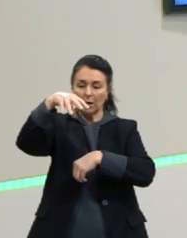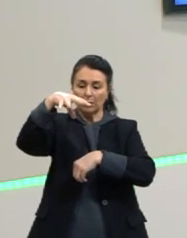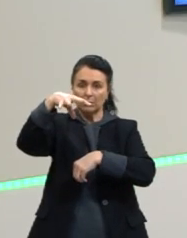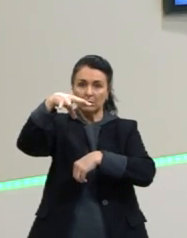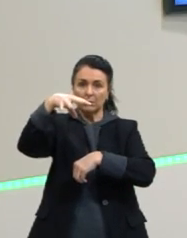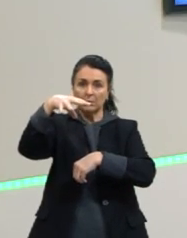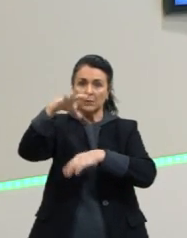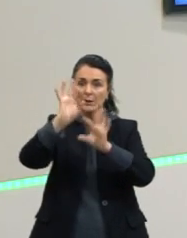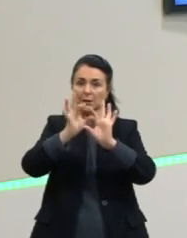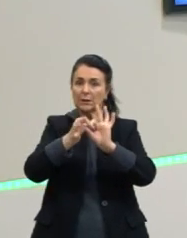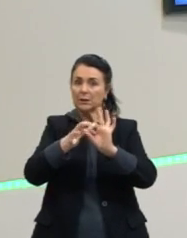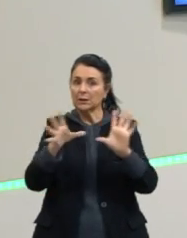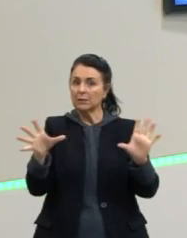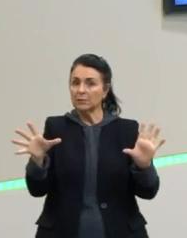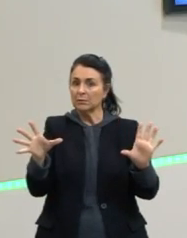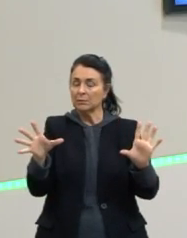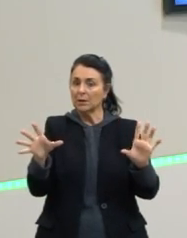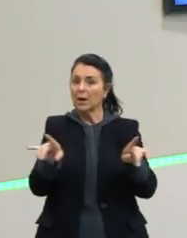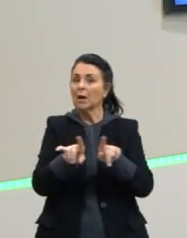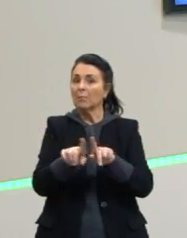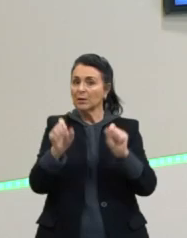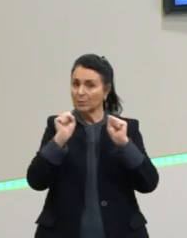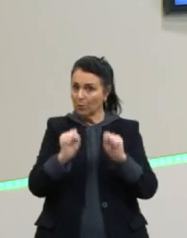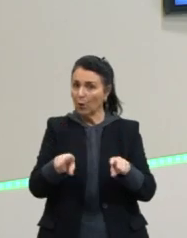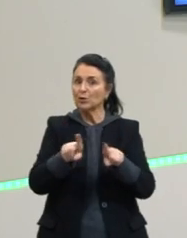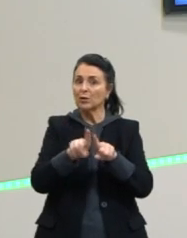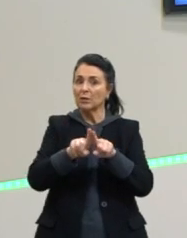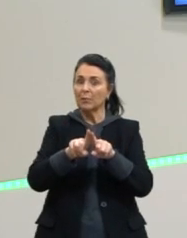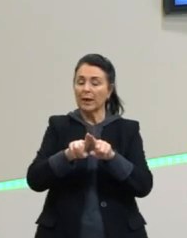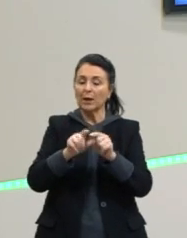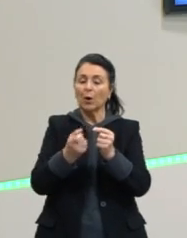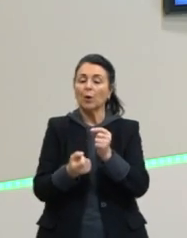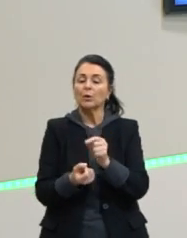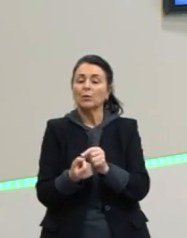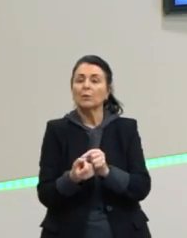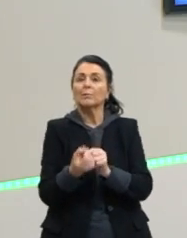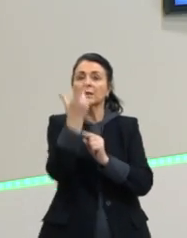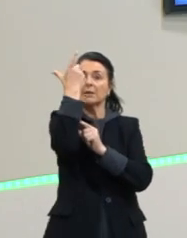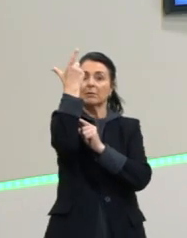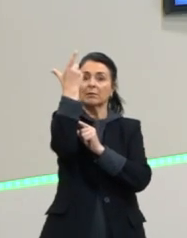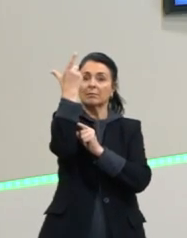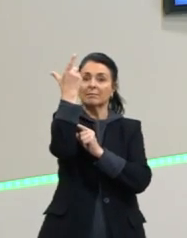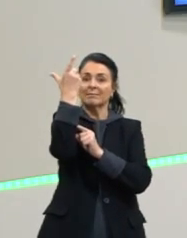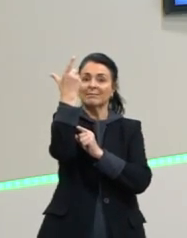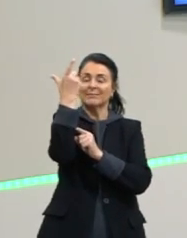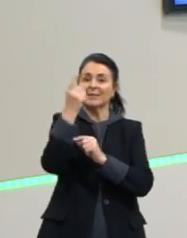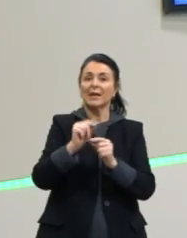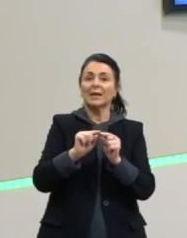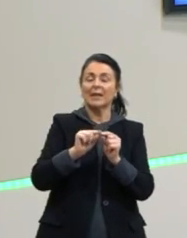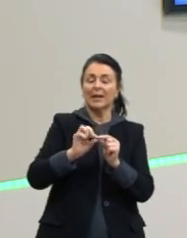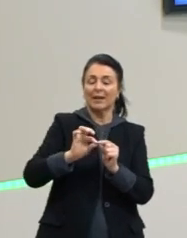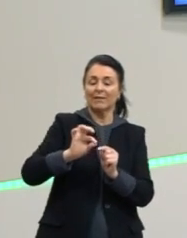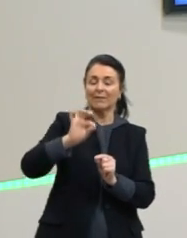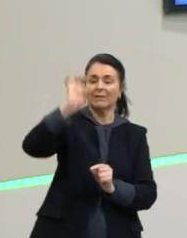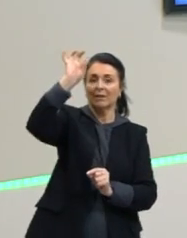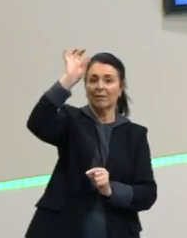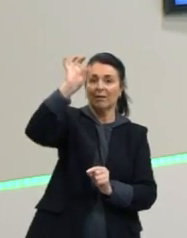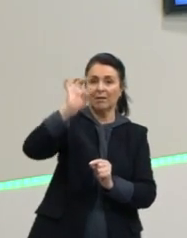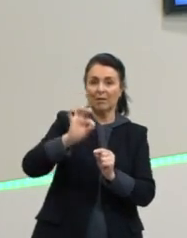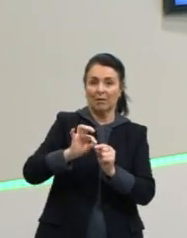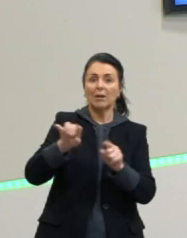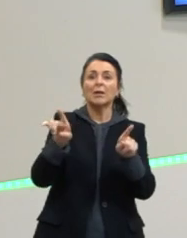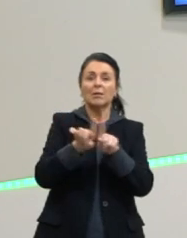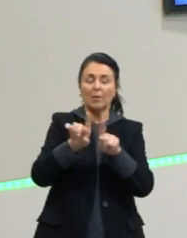livremente, mas a gente pode também lançar um objeto para cima, tá? Isso seria daí o lançamento vertical, que também